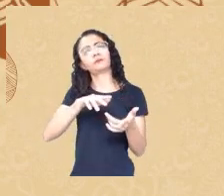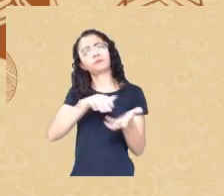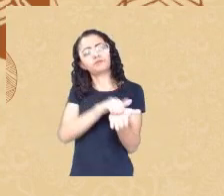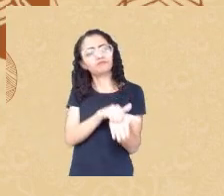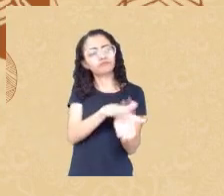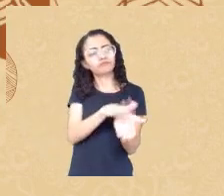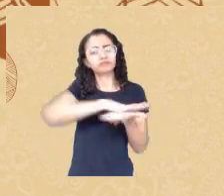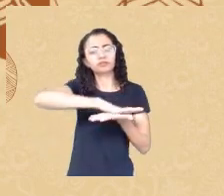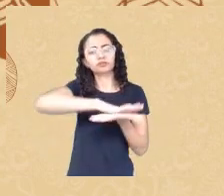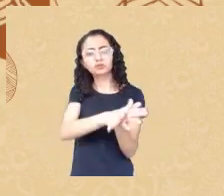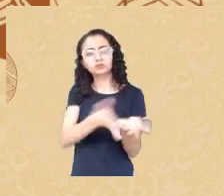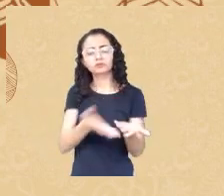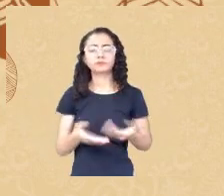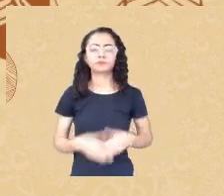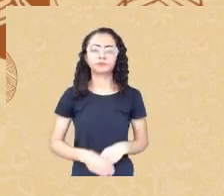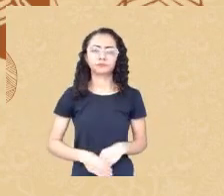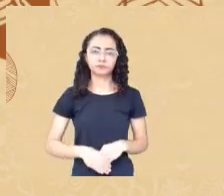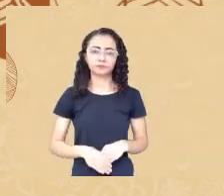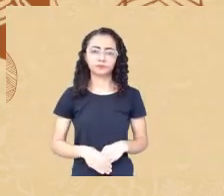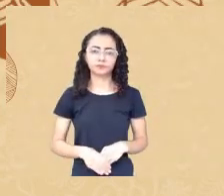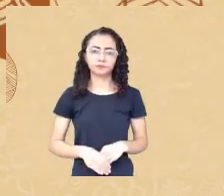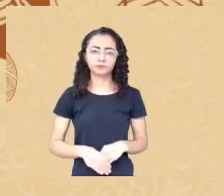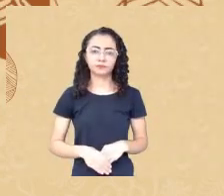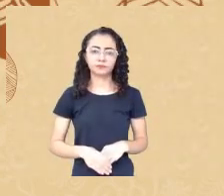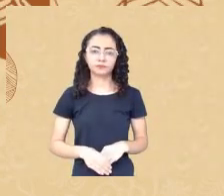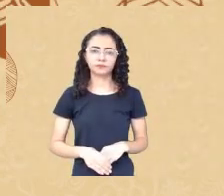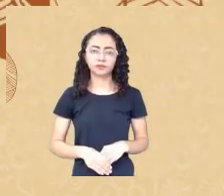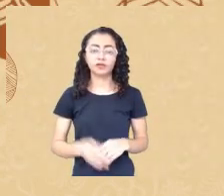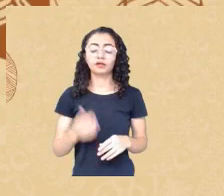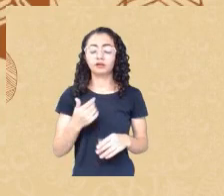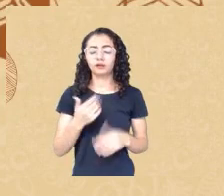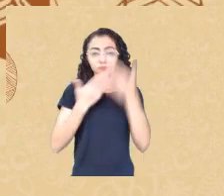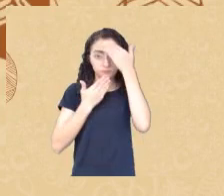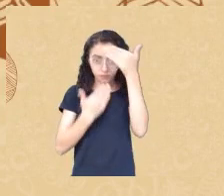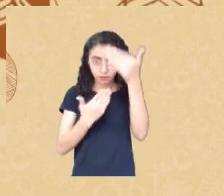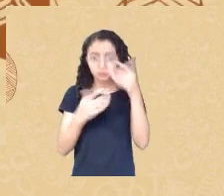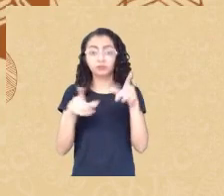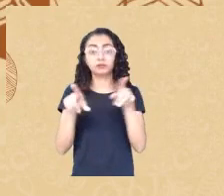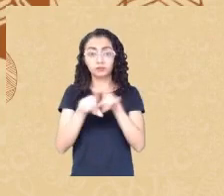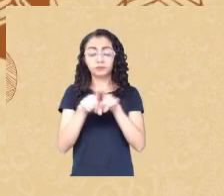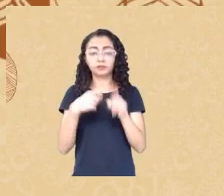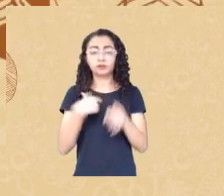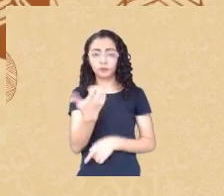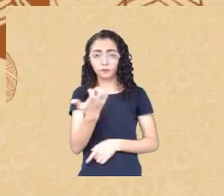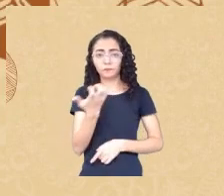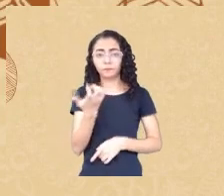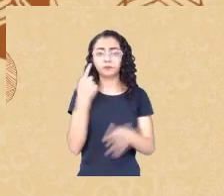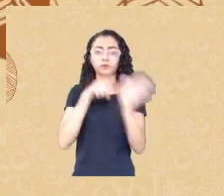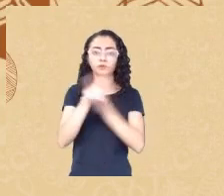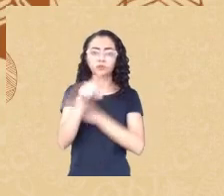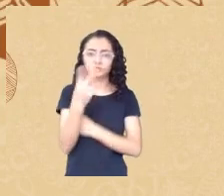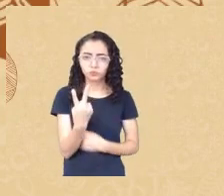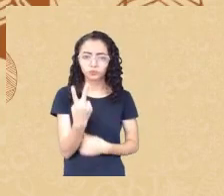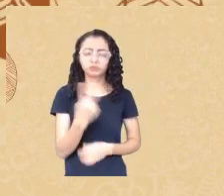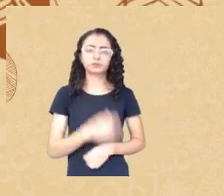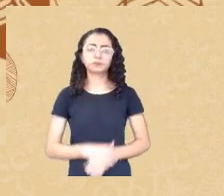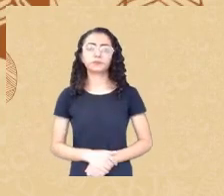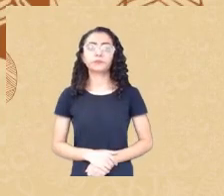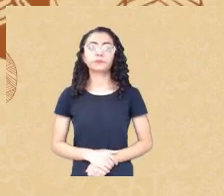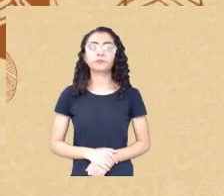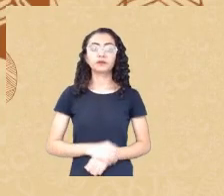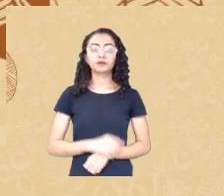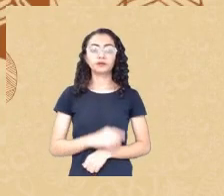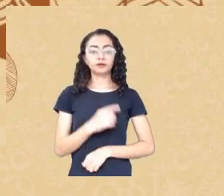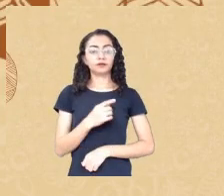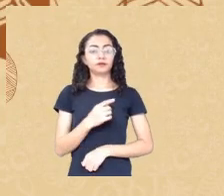Obrigada eu queria fazer também duas perguntas rápidas uma delas é que